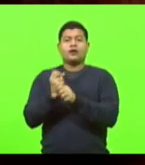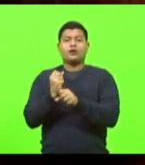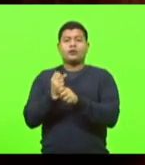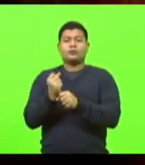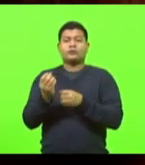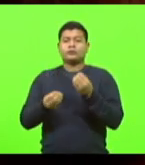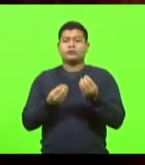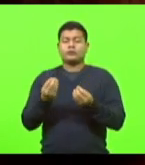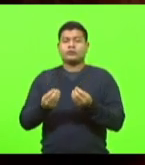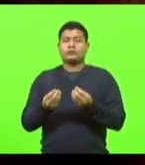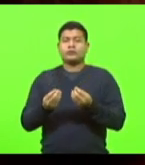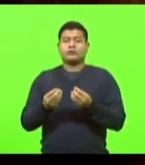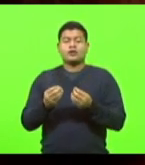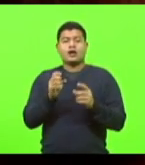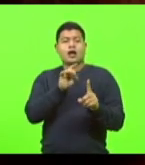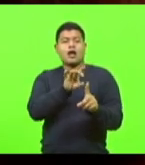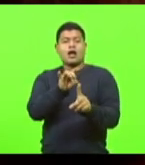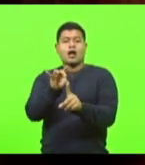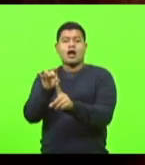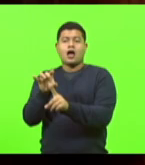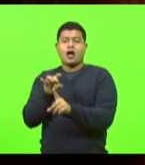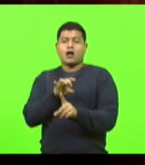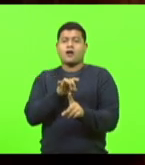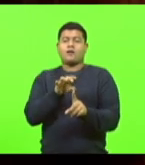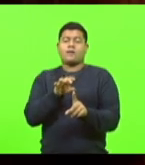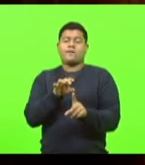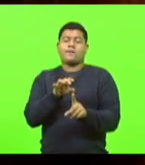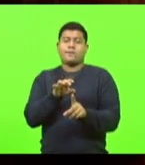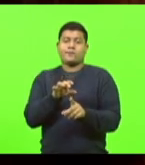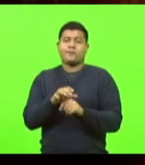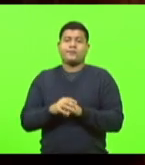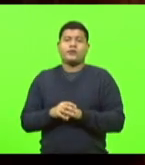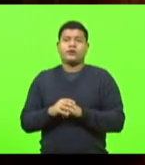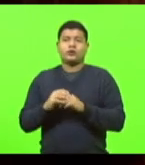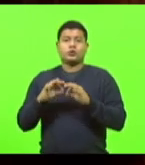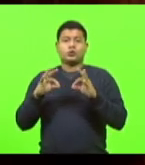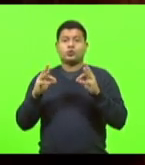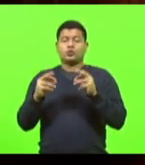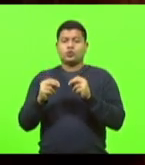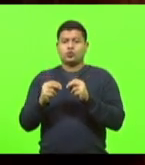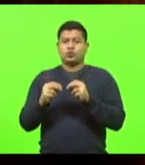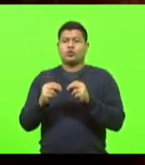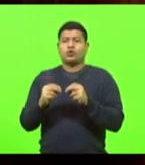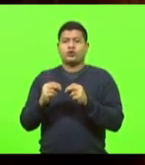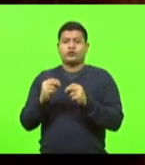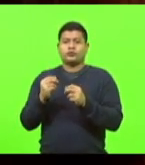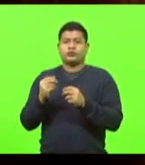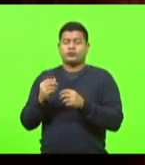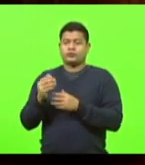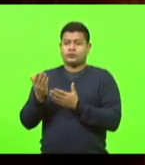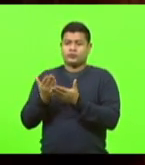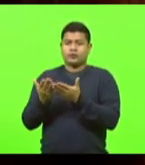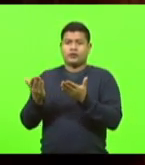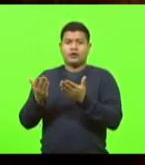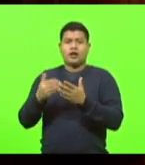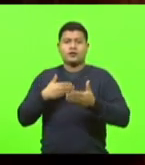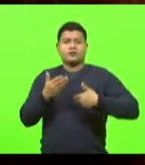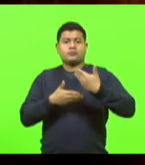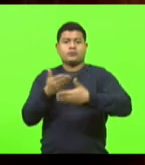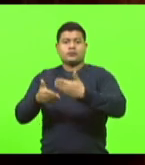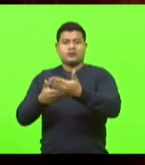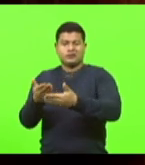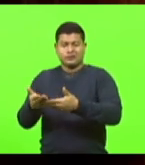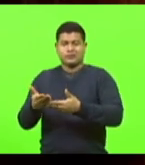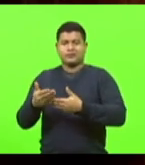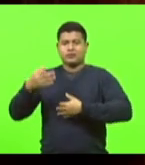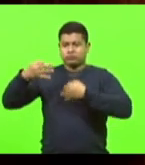individualmente e toda essa engenharia, vamos dizer, jurídica, já foi dado